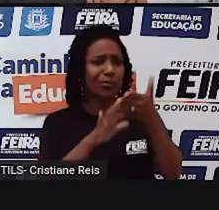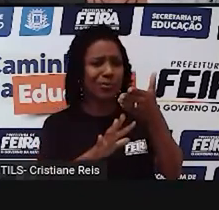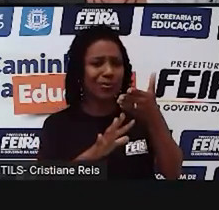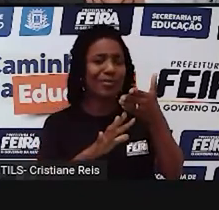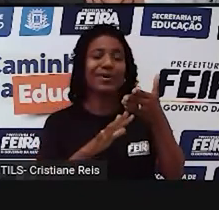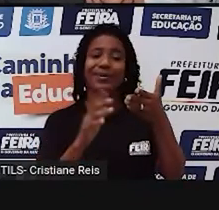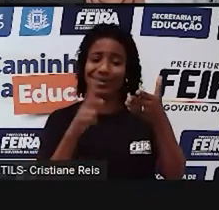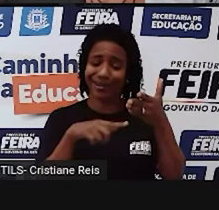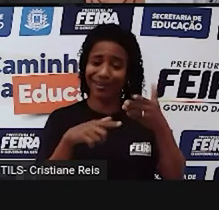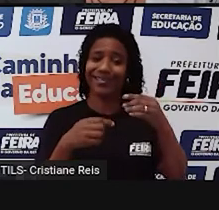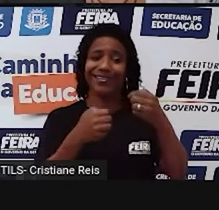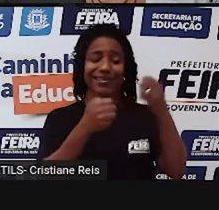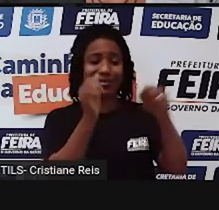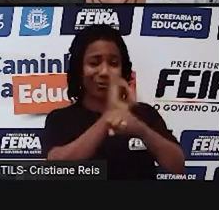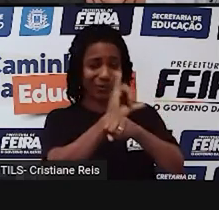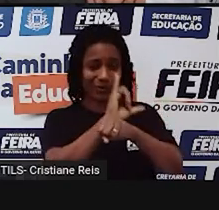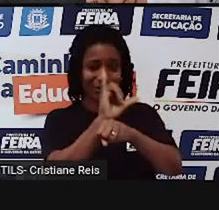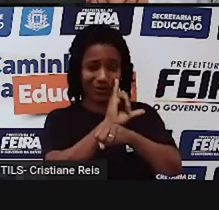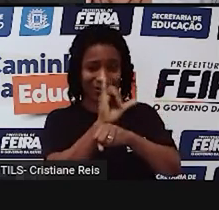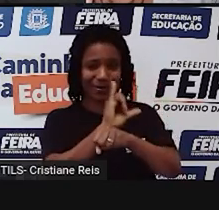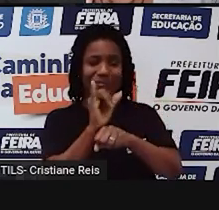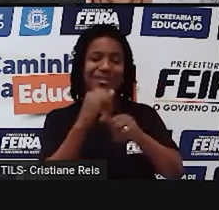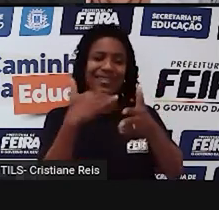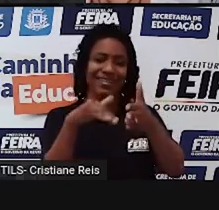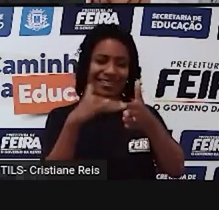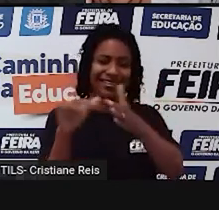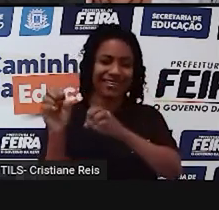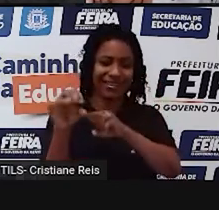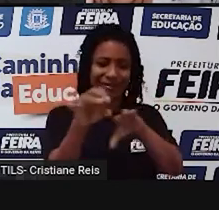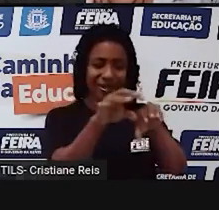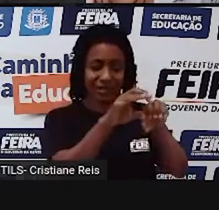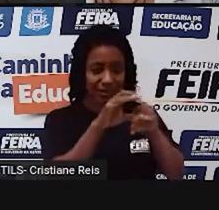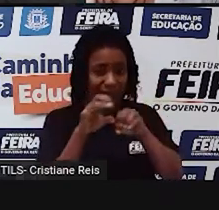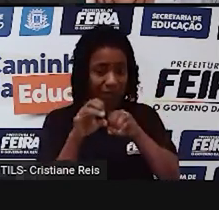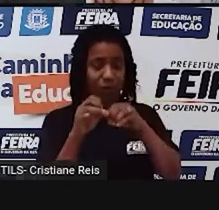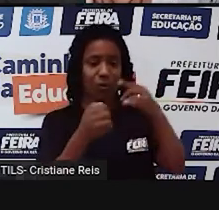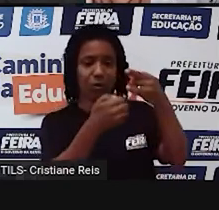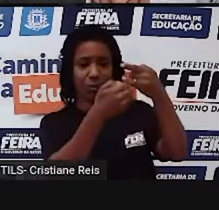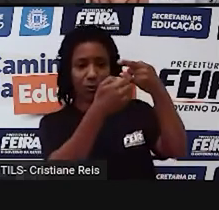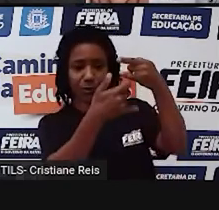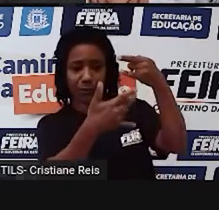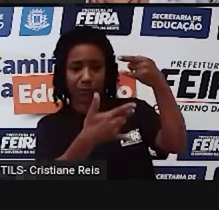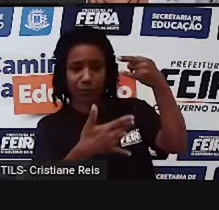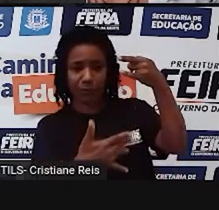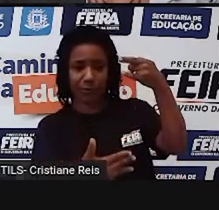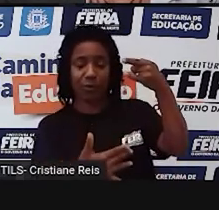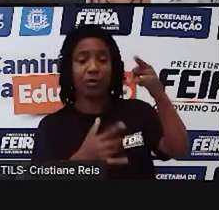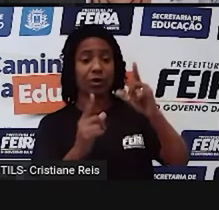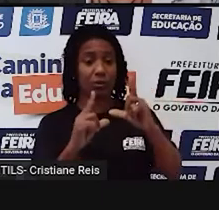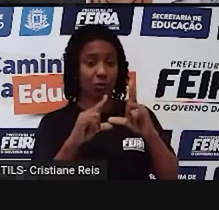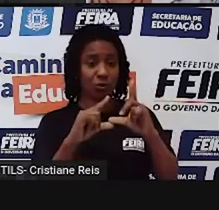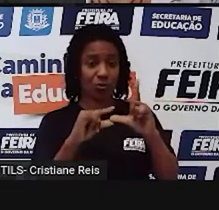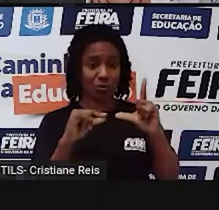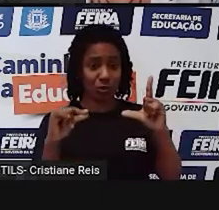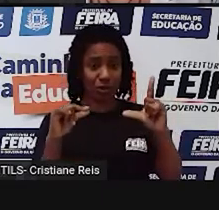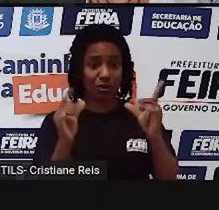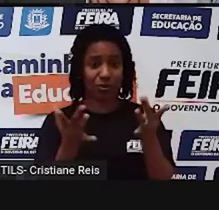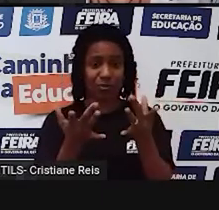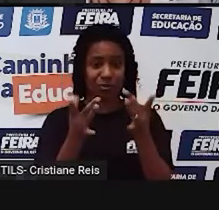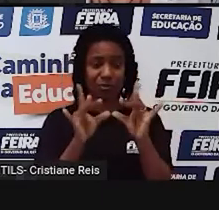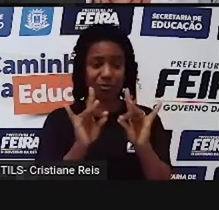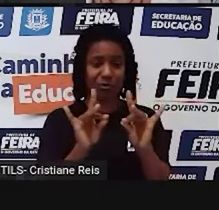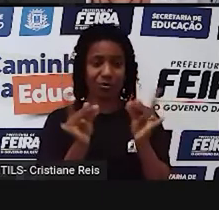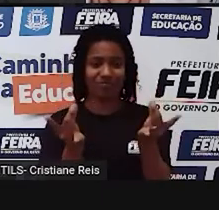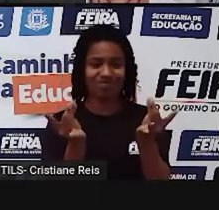Seduc, no YouTube. O link para que vocês possam acessá-lo quantas vezes achar necessário